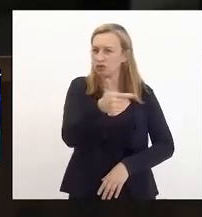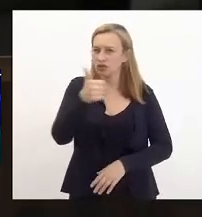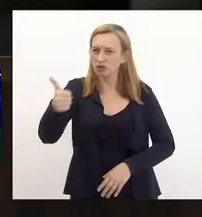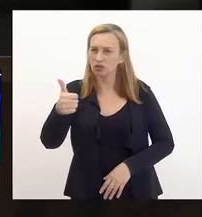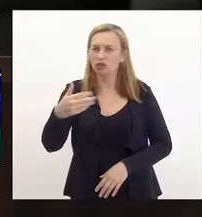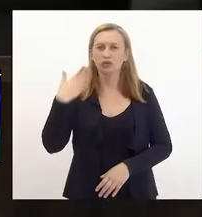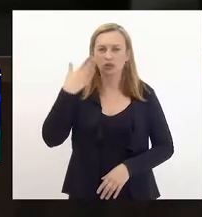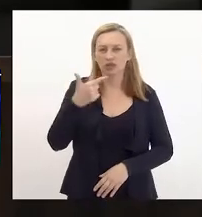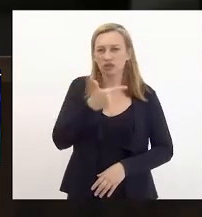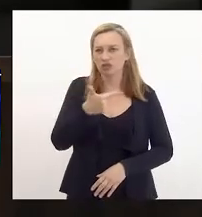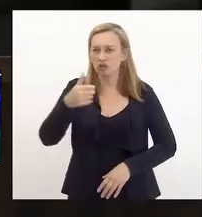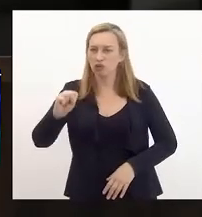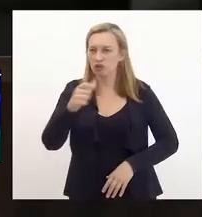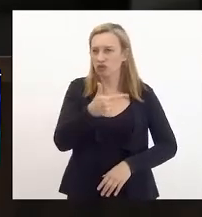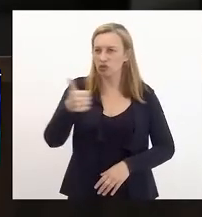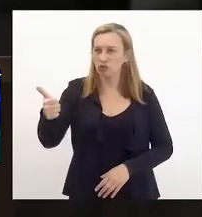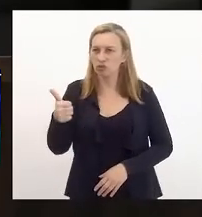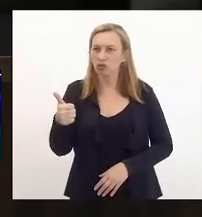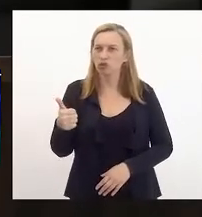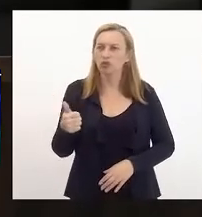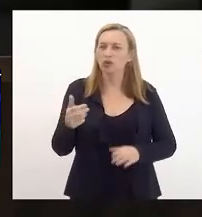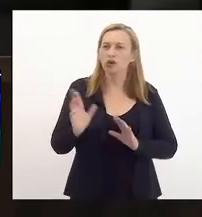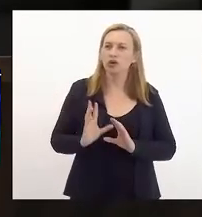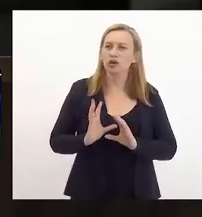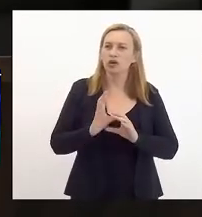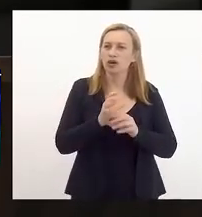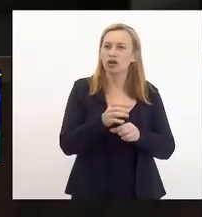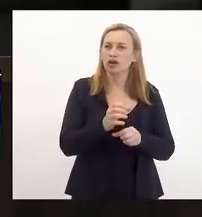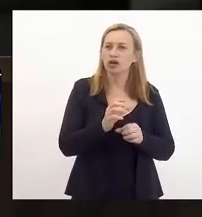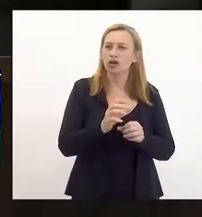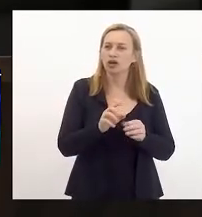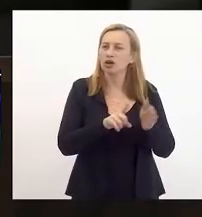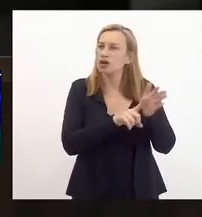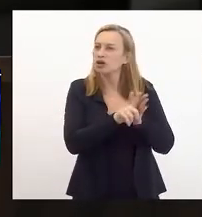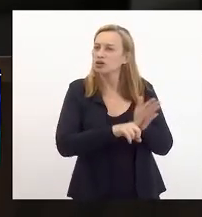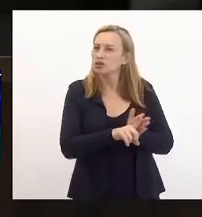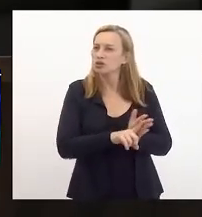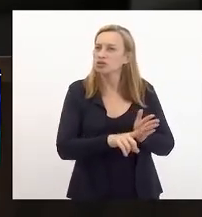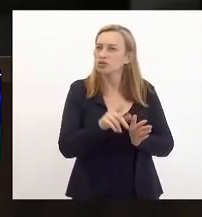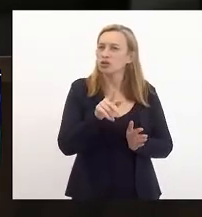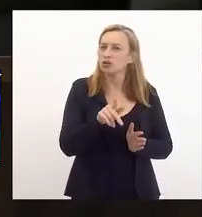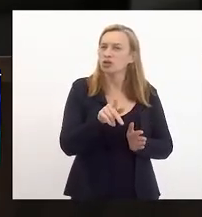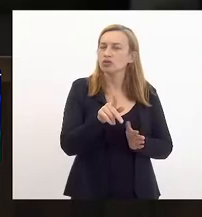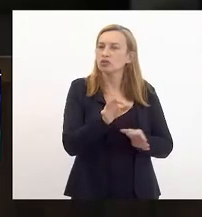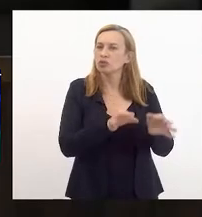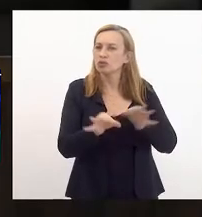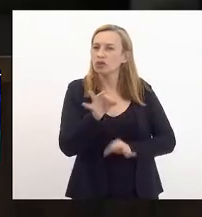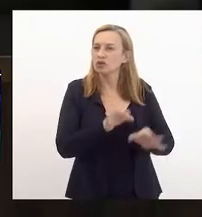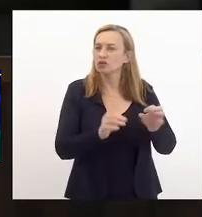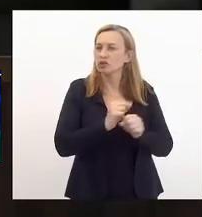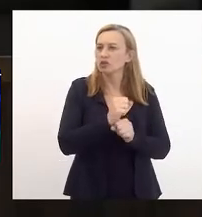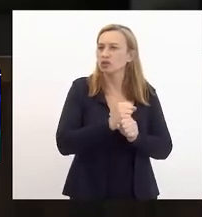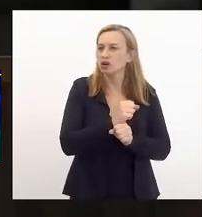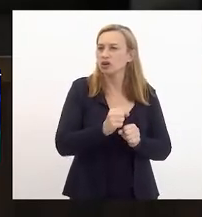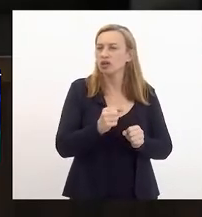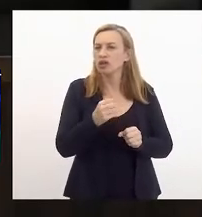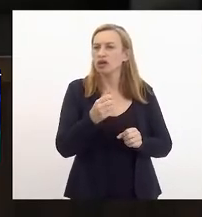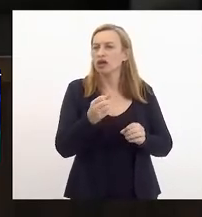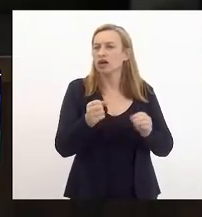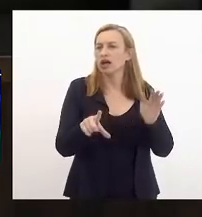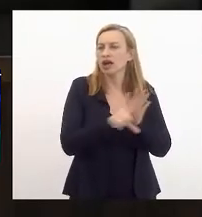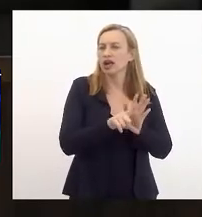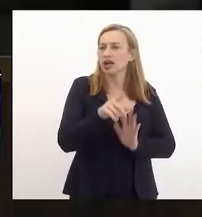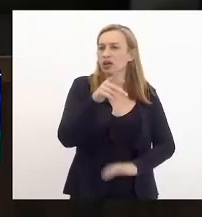mensagem 28 de 21, que dispõe sobre a revisão do plano plurianual 2020-23, instituído pela lei 8730